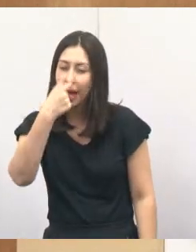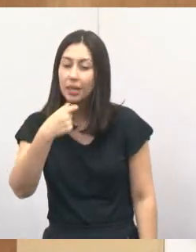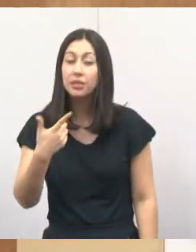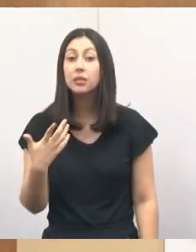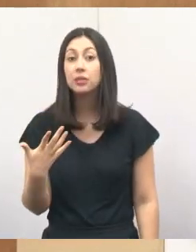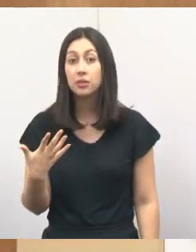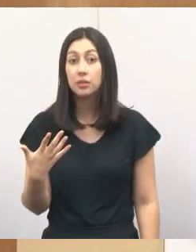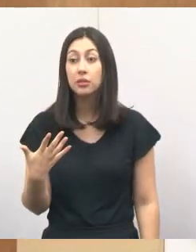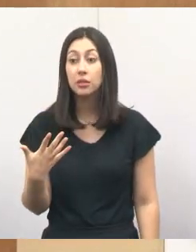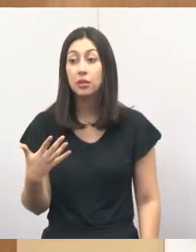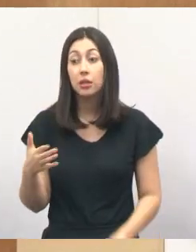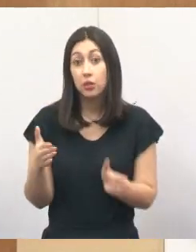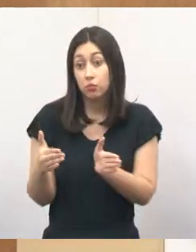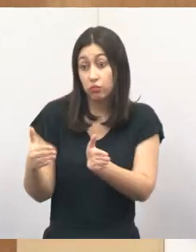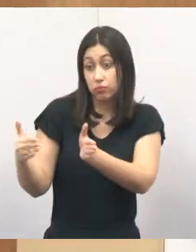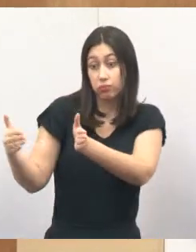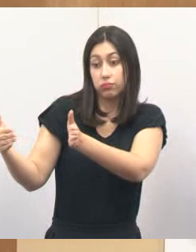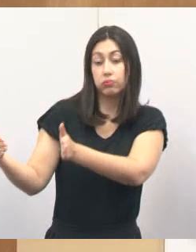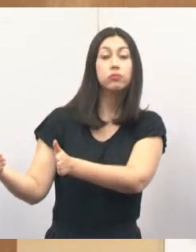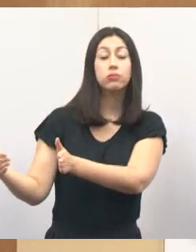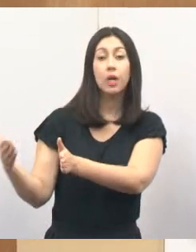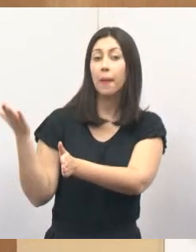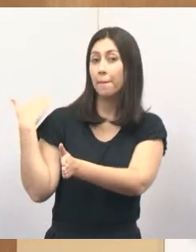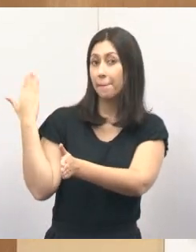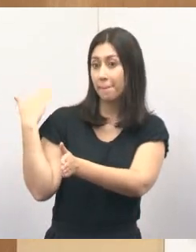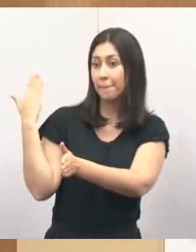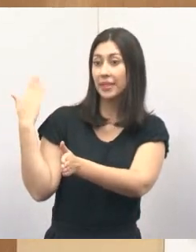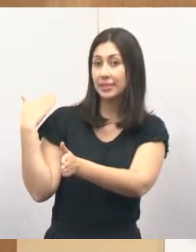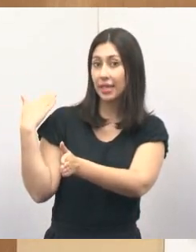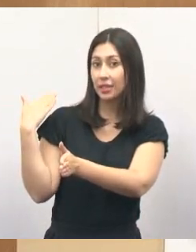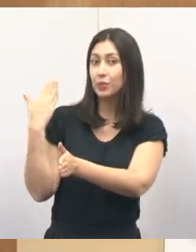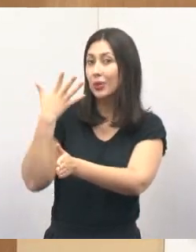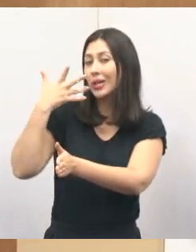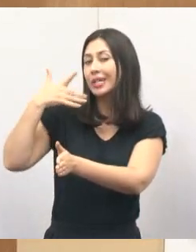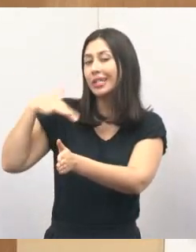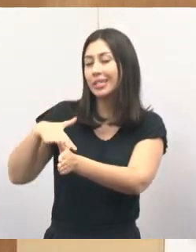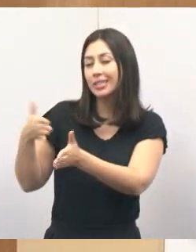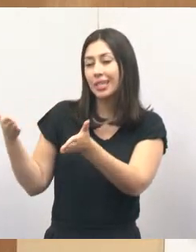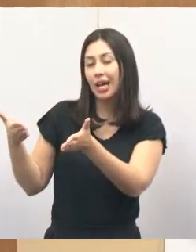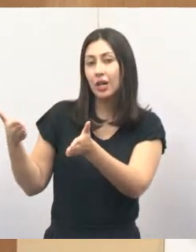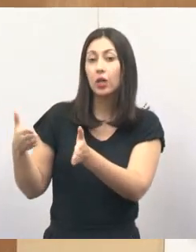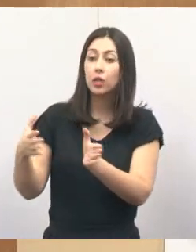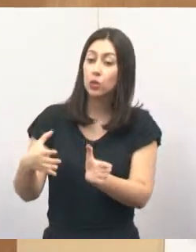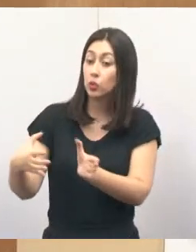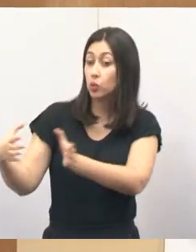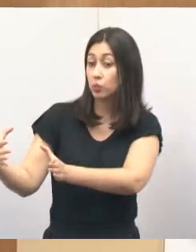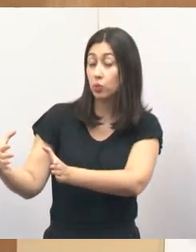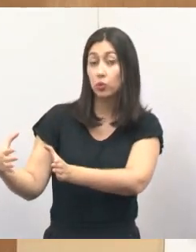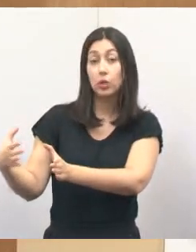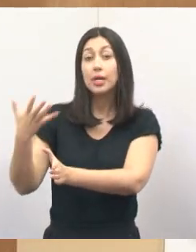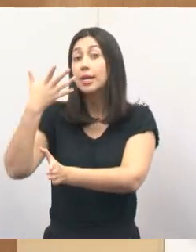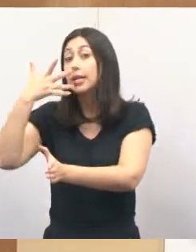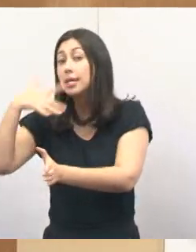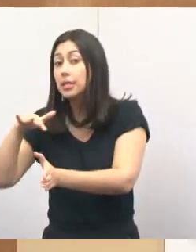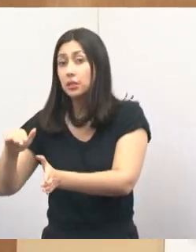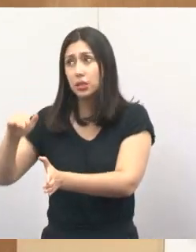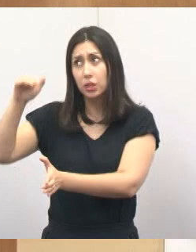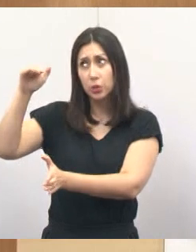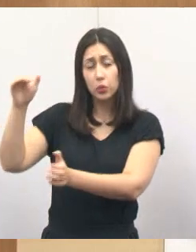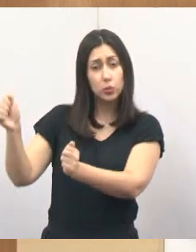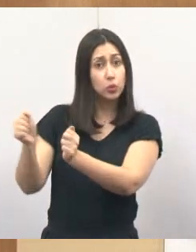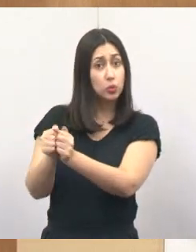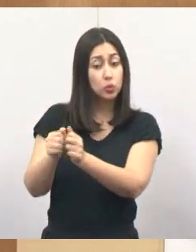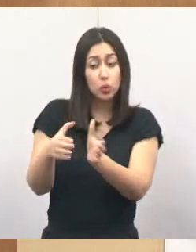gripadas, elas ficam na ala onde era antigamente a pediatria. Então, fica junto, crianças e adultos